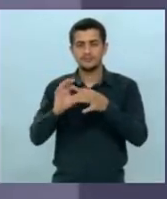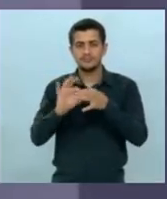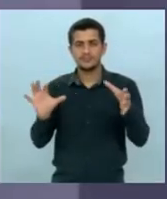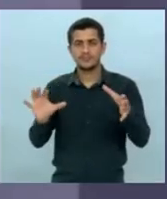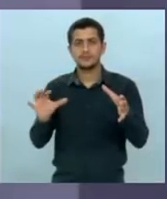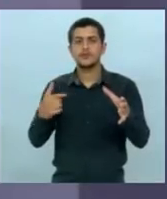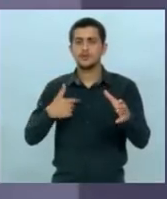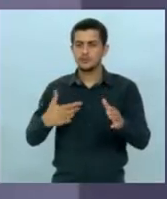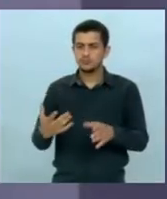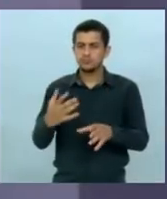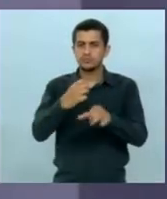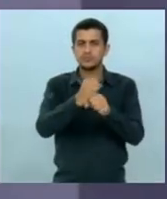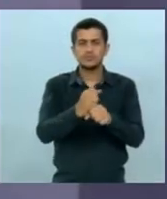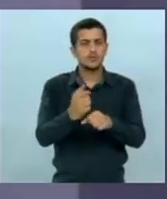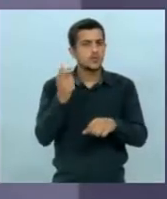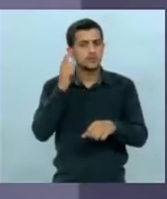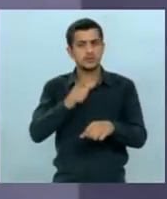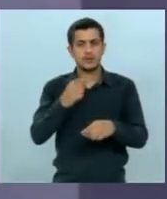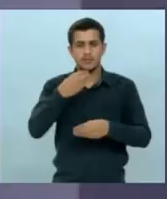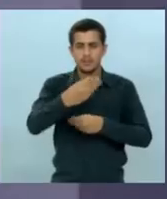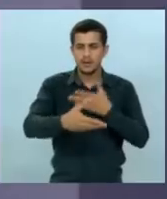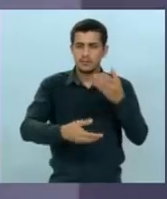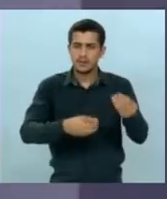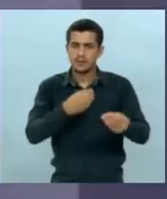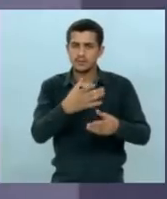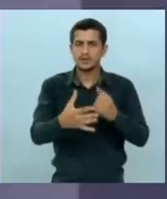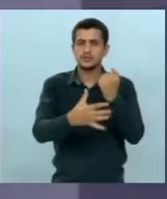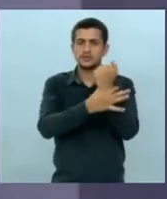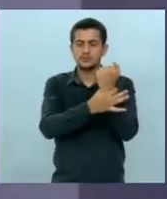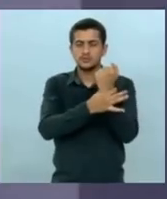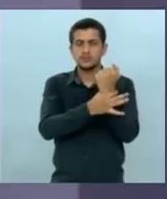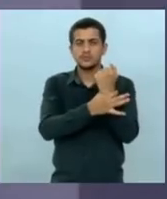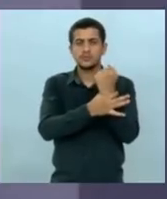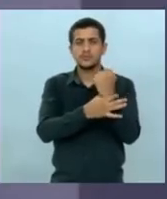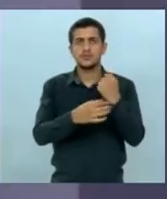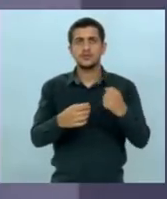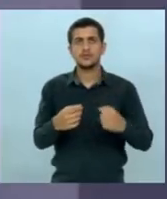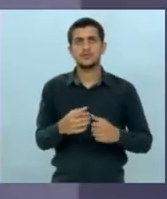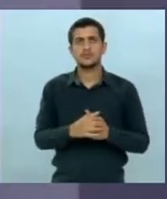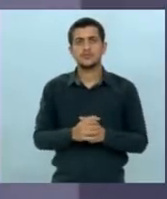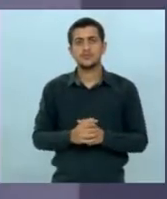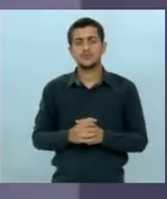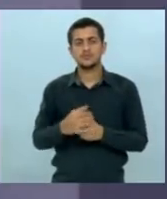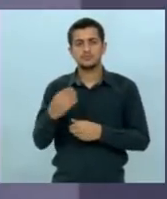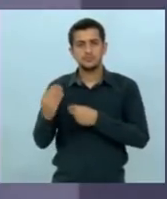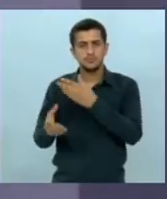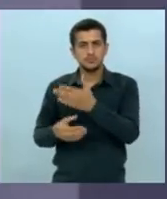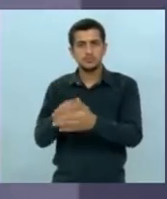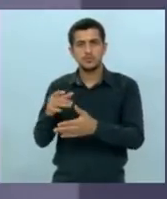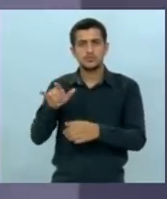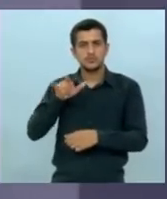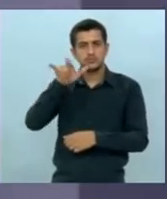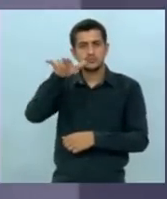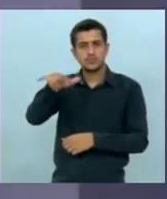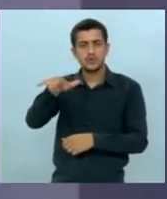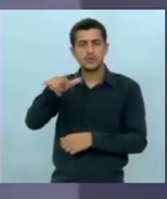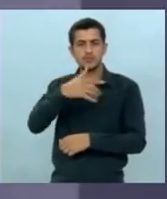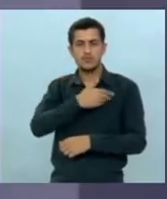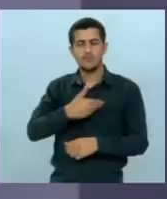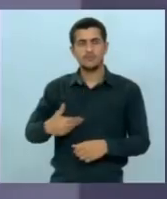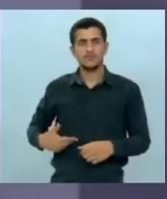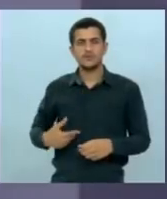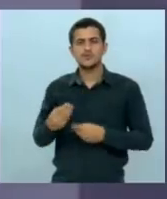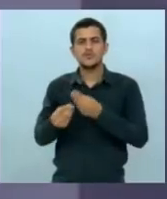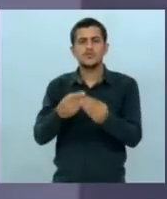pela segurança pública doei bens para a segurança pública dei dois aviões para o governo do Estado o que é o senhor vai fazer para a segurança